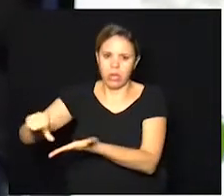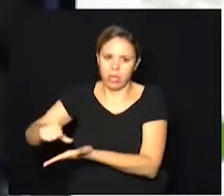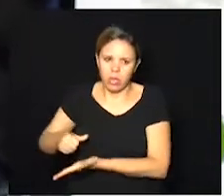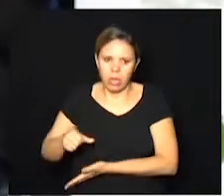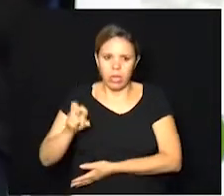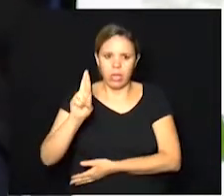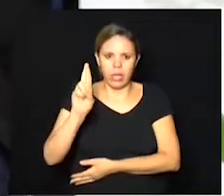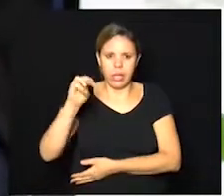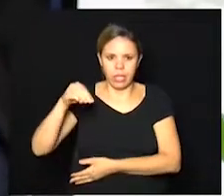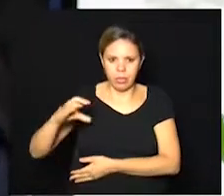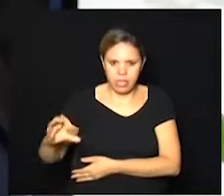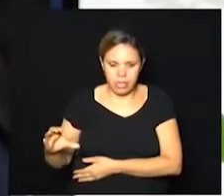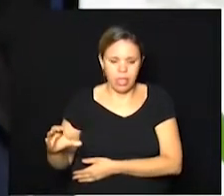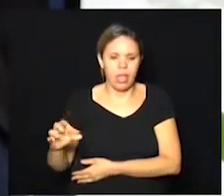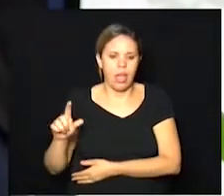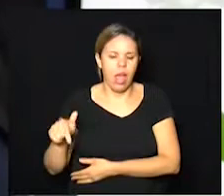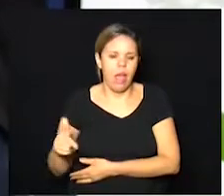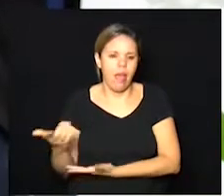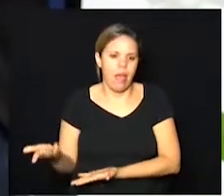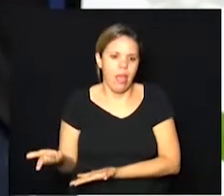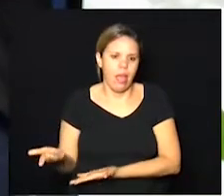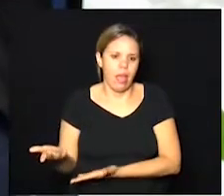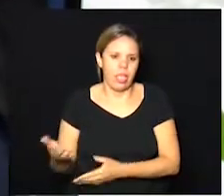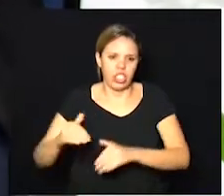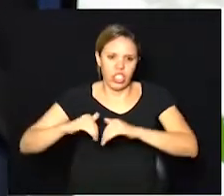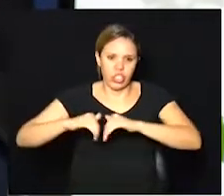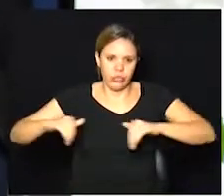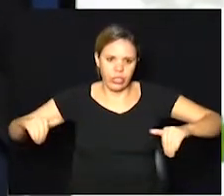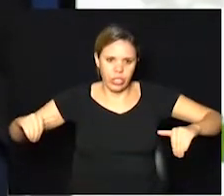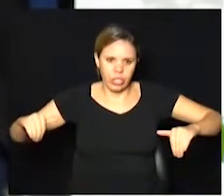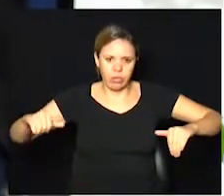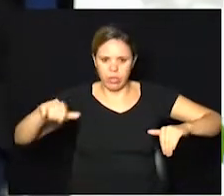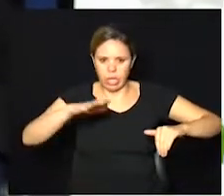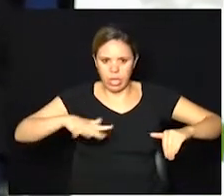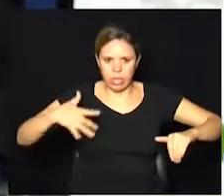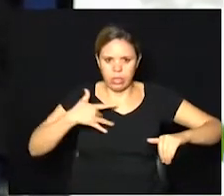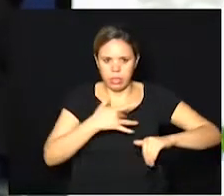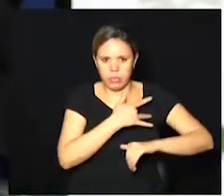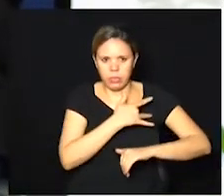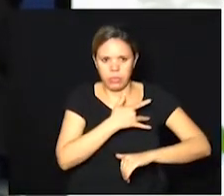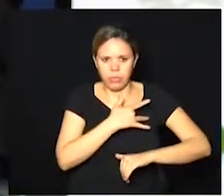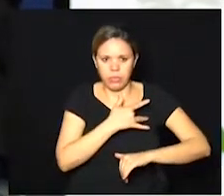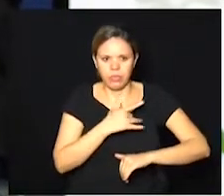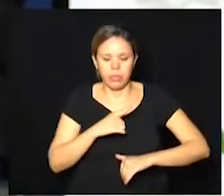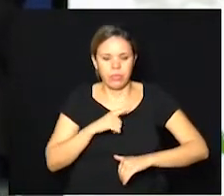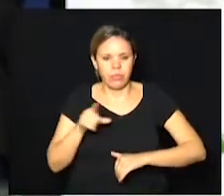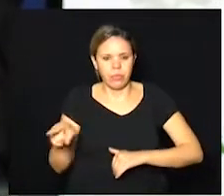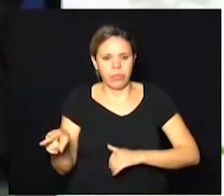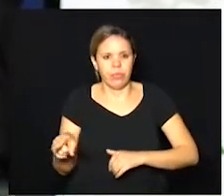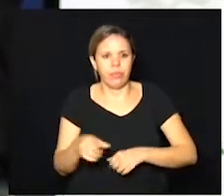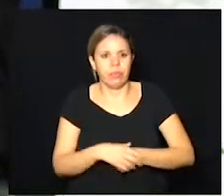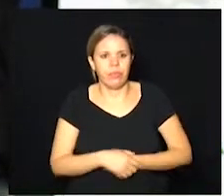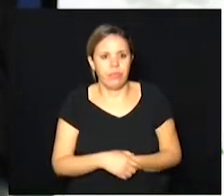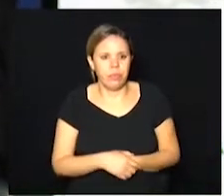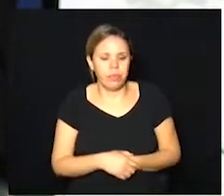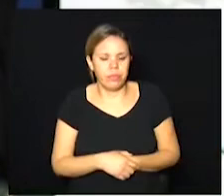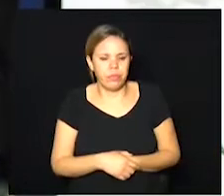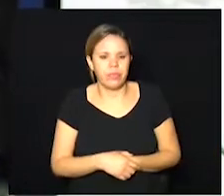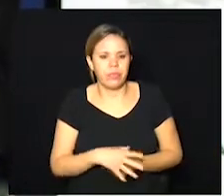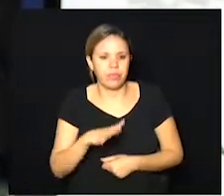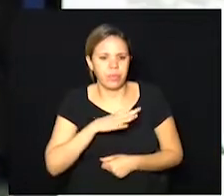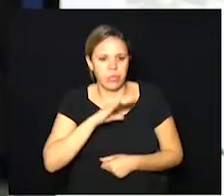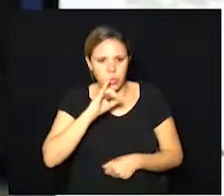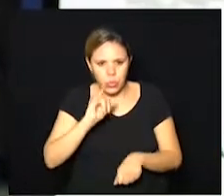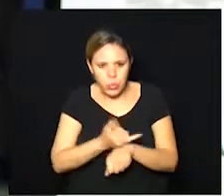Campinas, mas, no caso da divisão da área de saúde, nós pegamos aqui também, Jundiaí